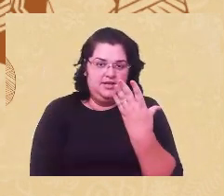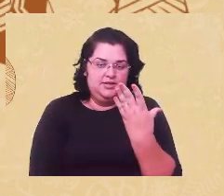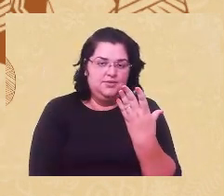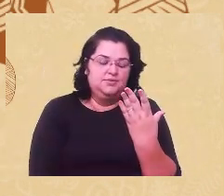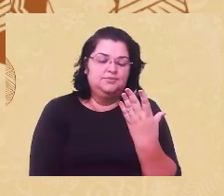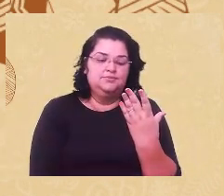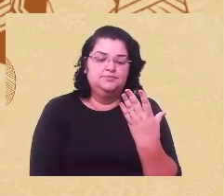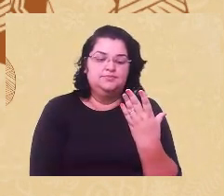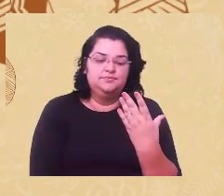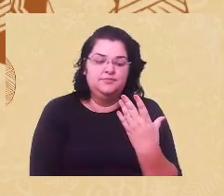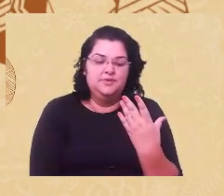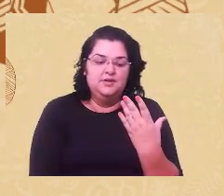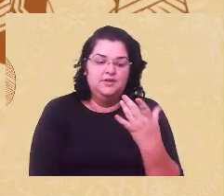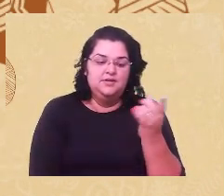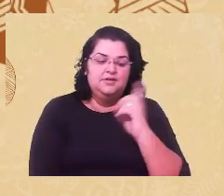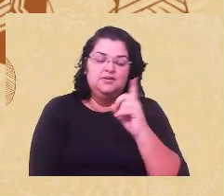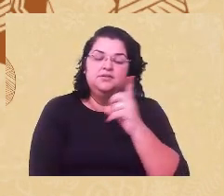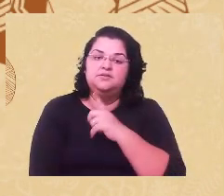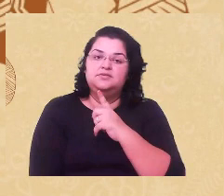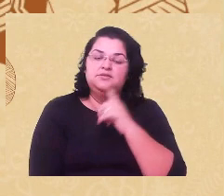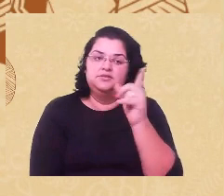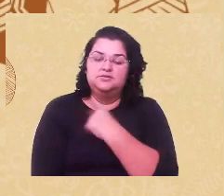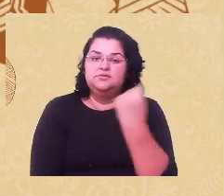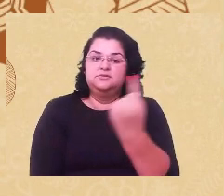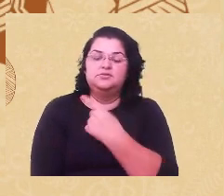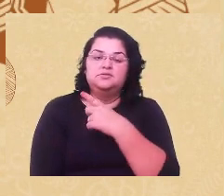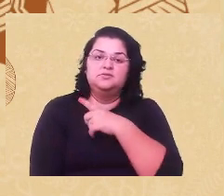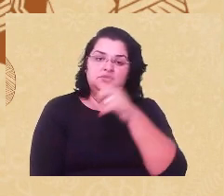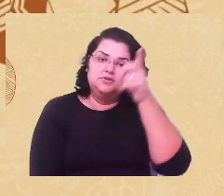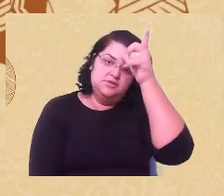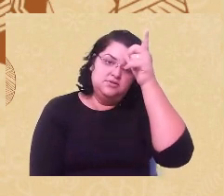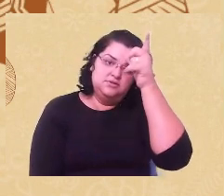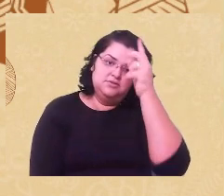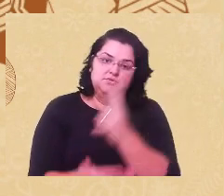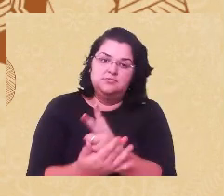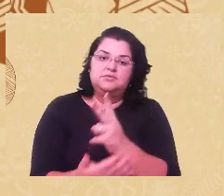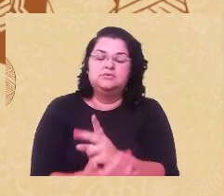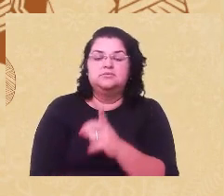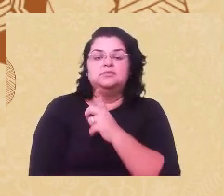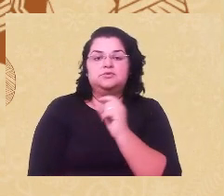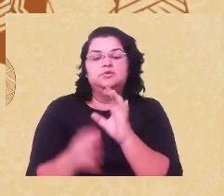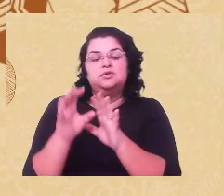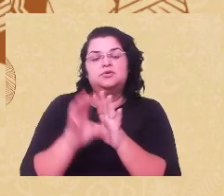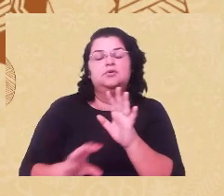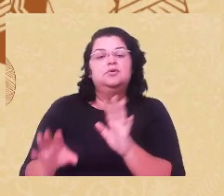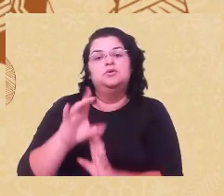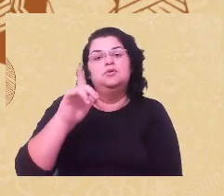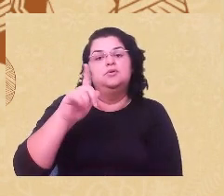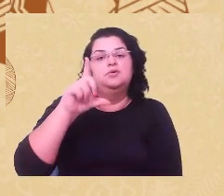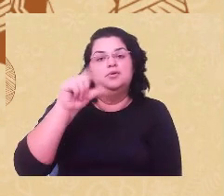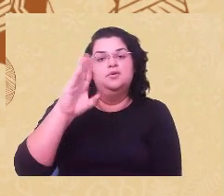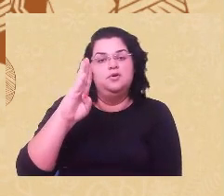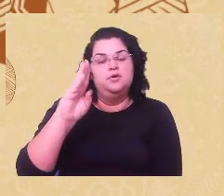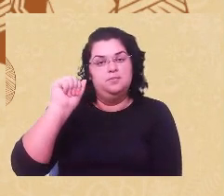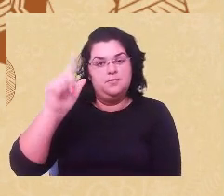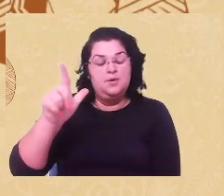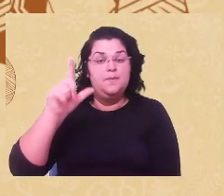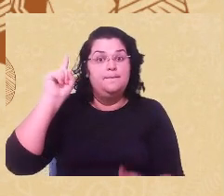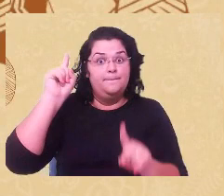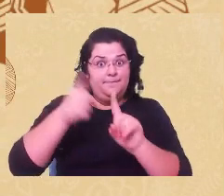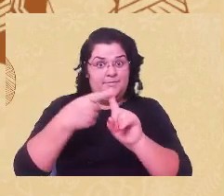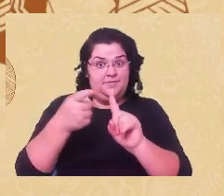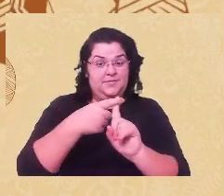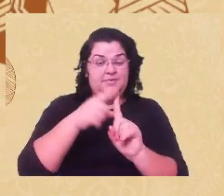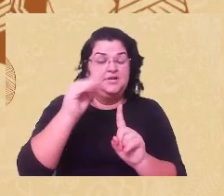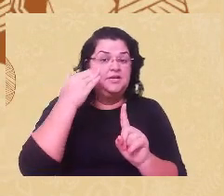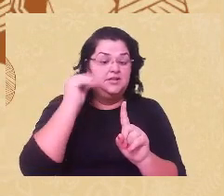não chega para nós latino-americanas no mesmo momento em que isso se dá no norte global. Primeiro que a gente precisa entender que